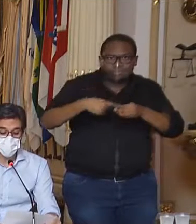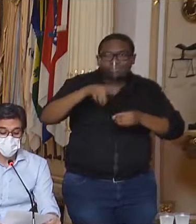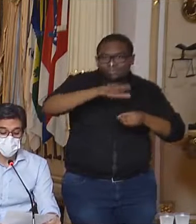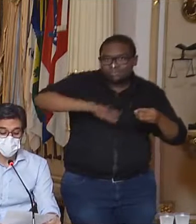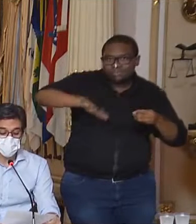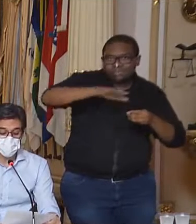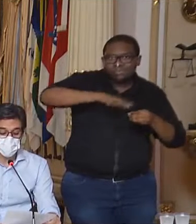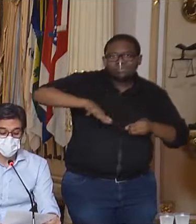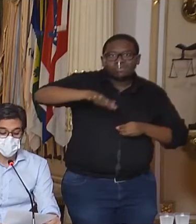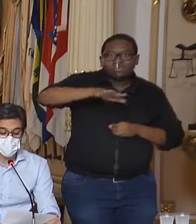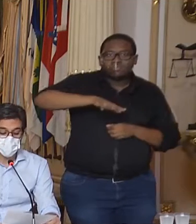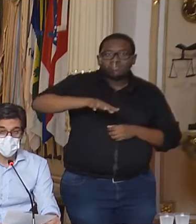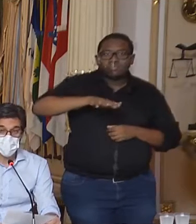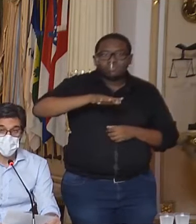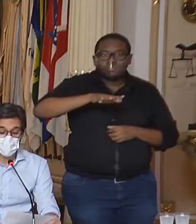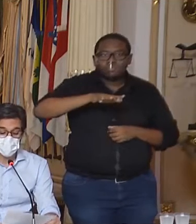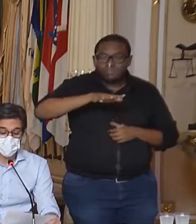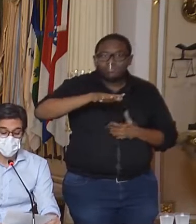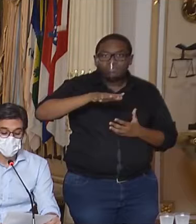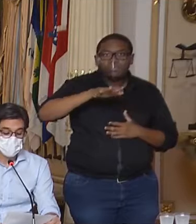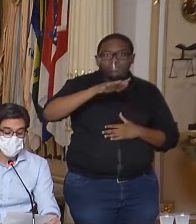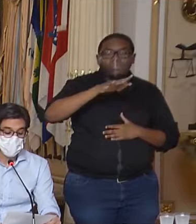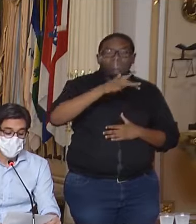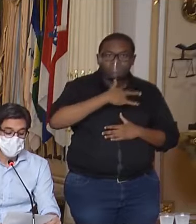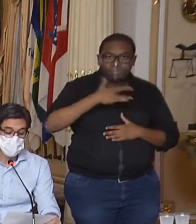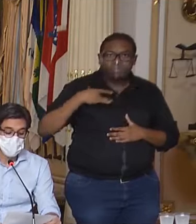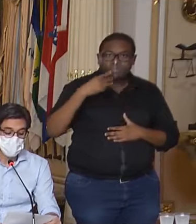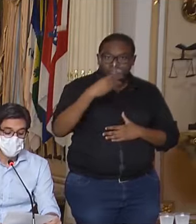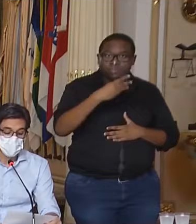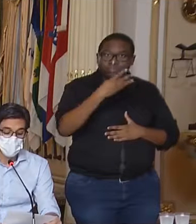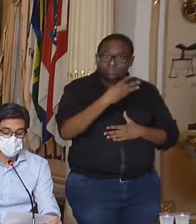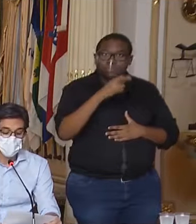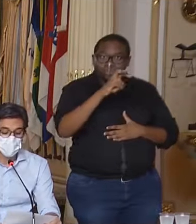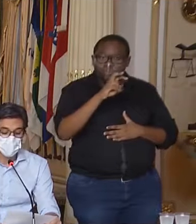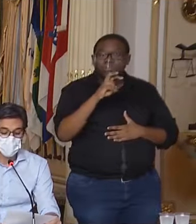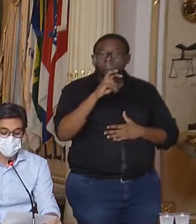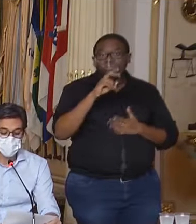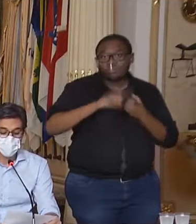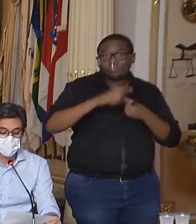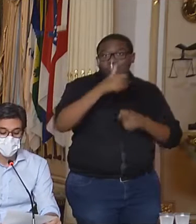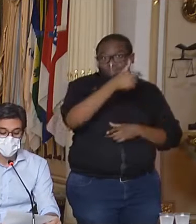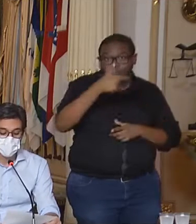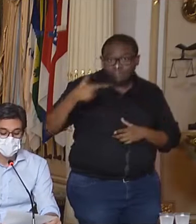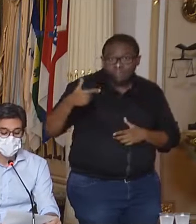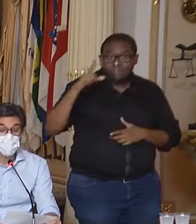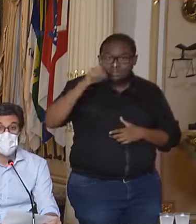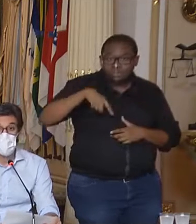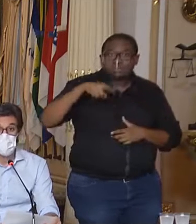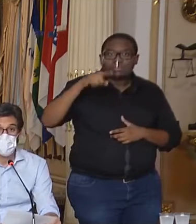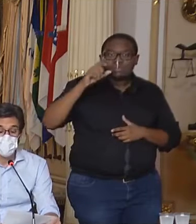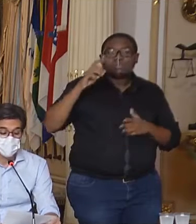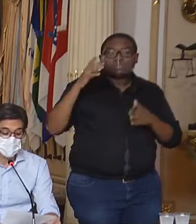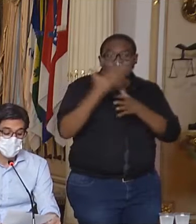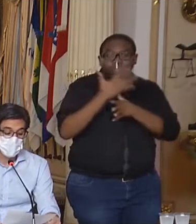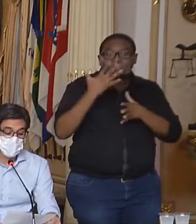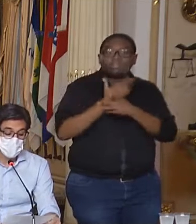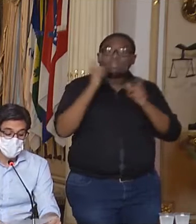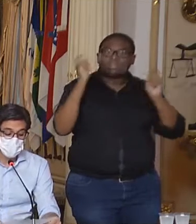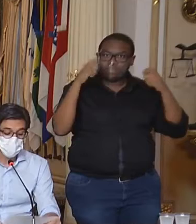as regionais de saúde 3, 4, 5 e 12, que correspondem à cidade-sede de Caruaru,